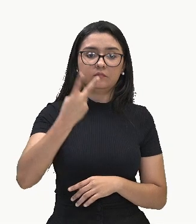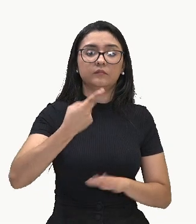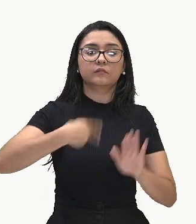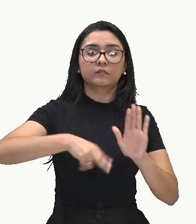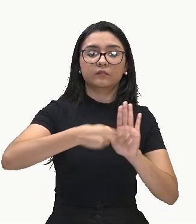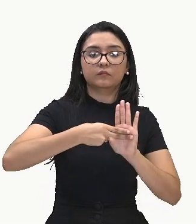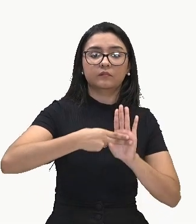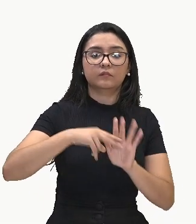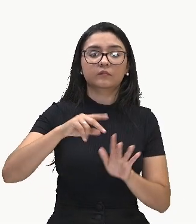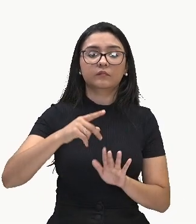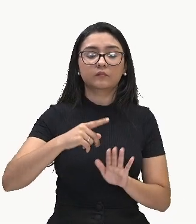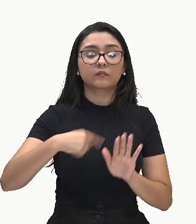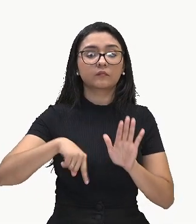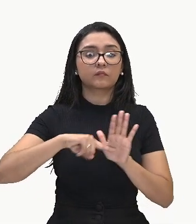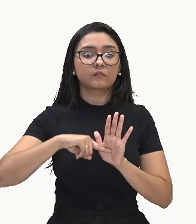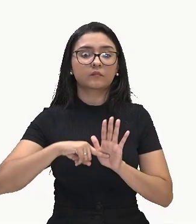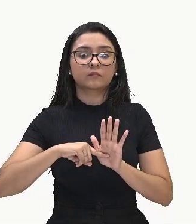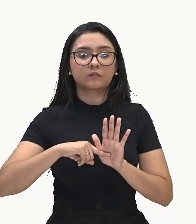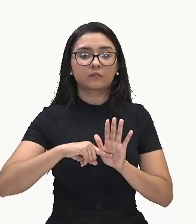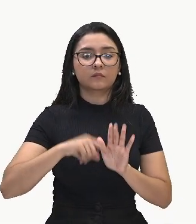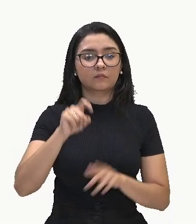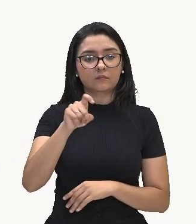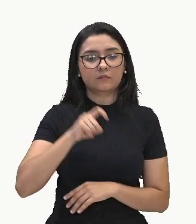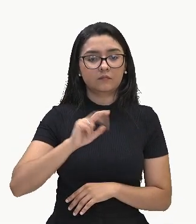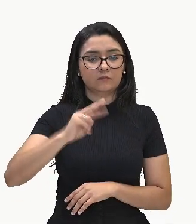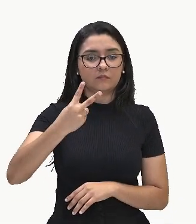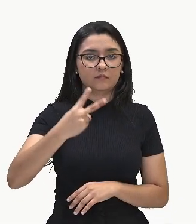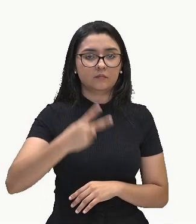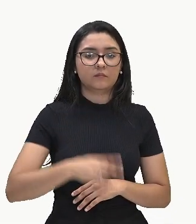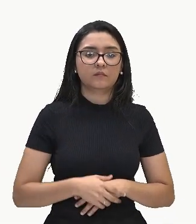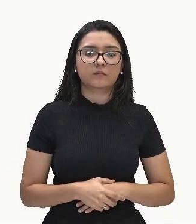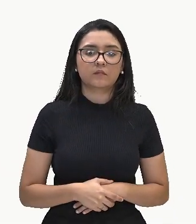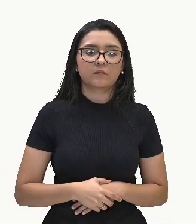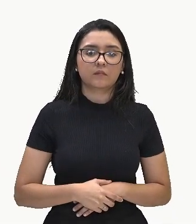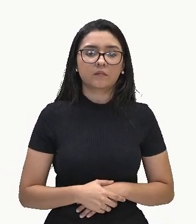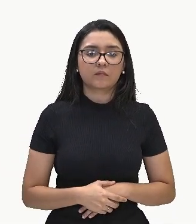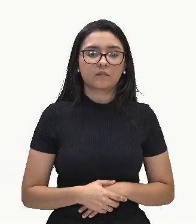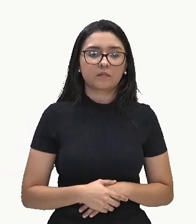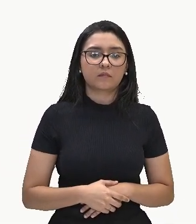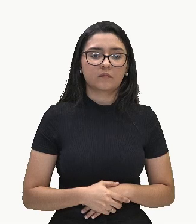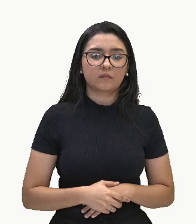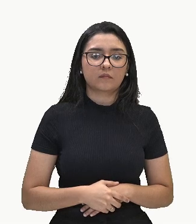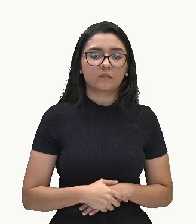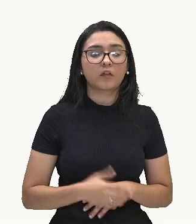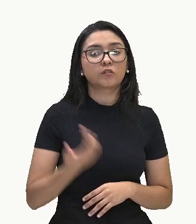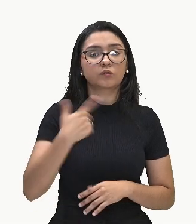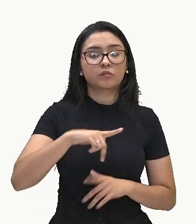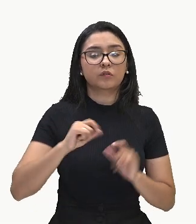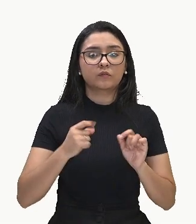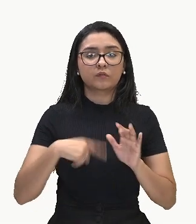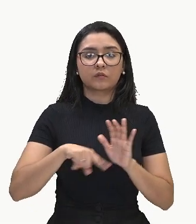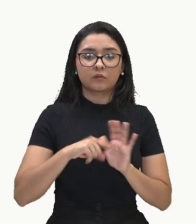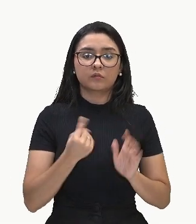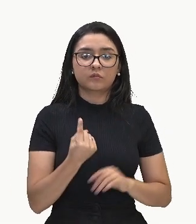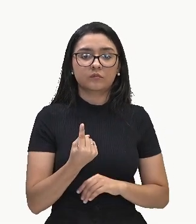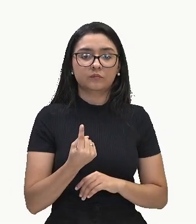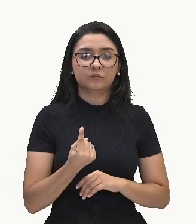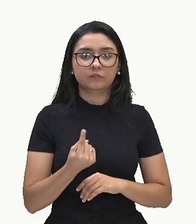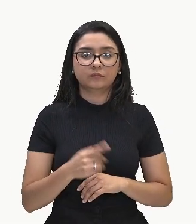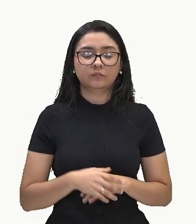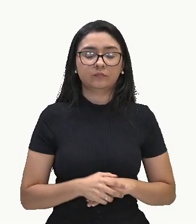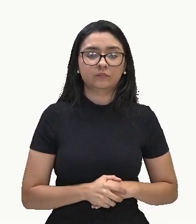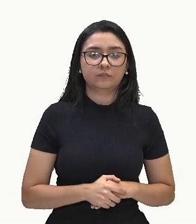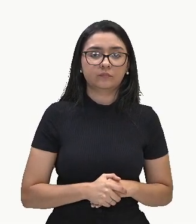X², tá? 1 vezes X² vai dar ele mesmo, só que aqui é menos 1.